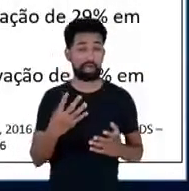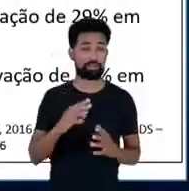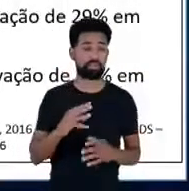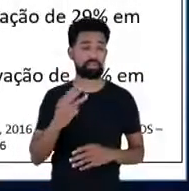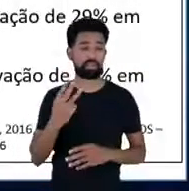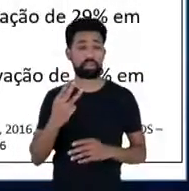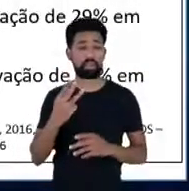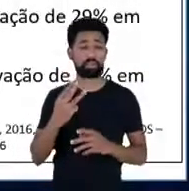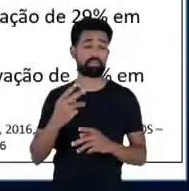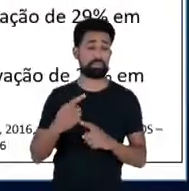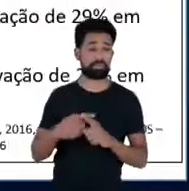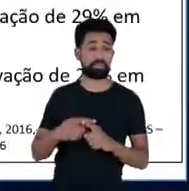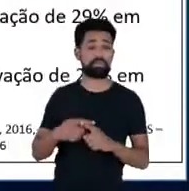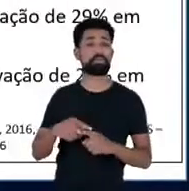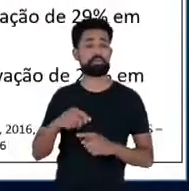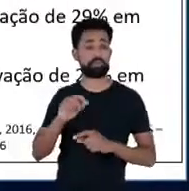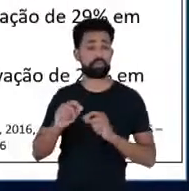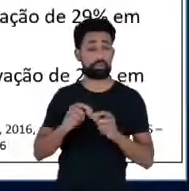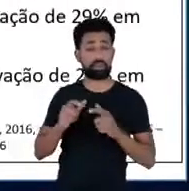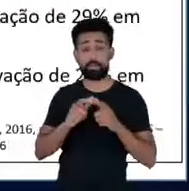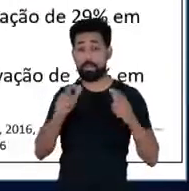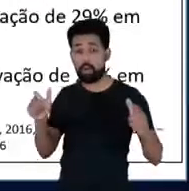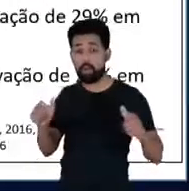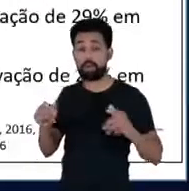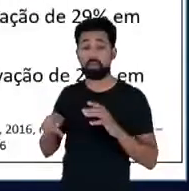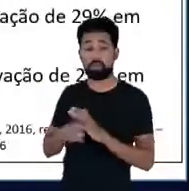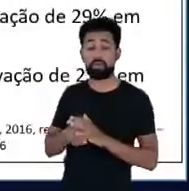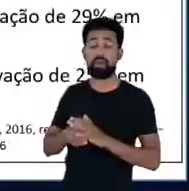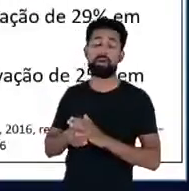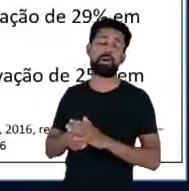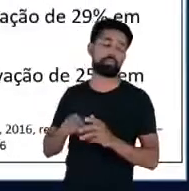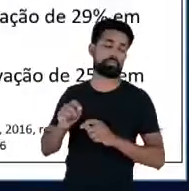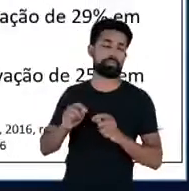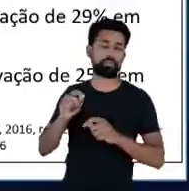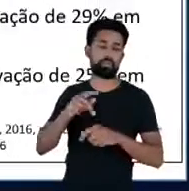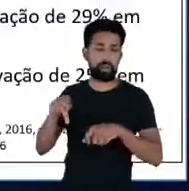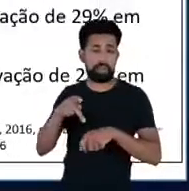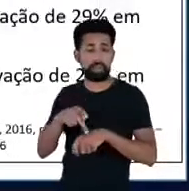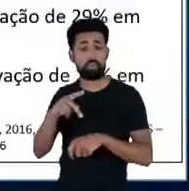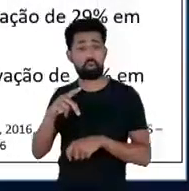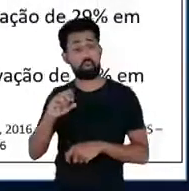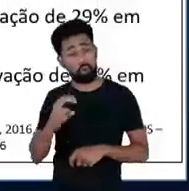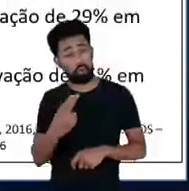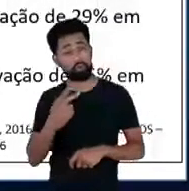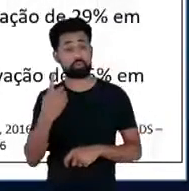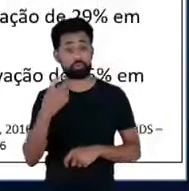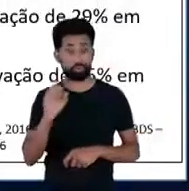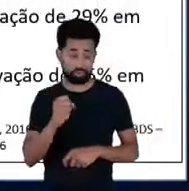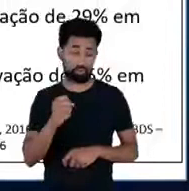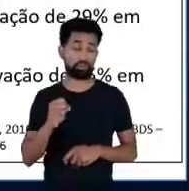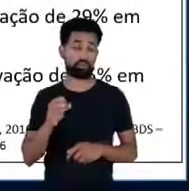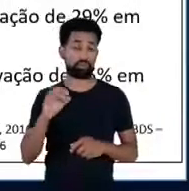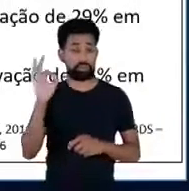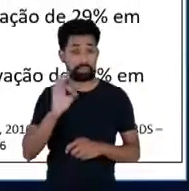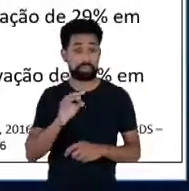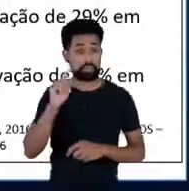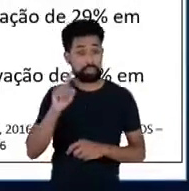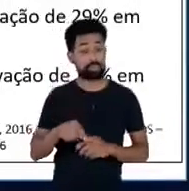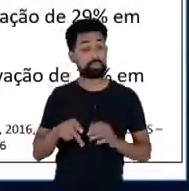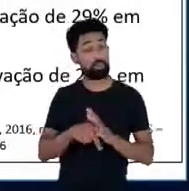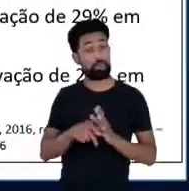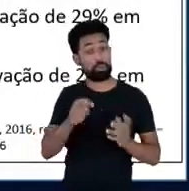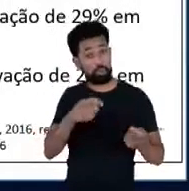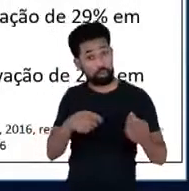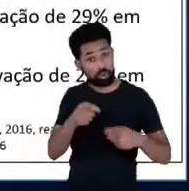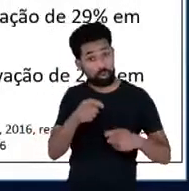vezes a geração da maior usina a carvão do país ou 18% da geração Itaipu essa é uma economia